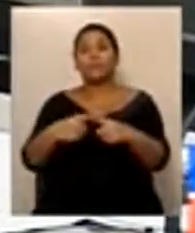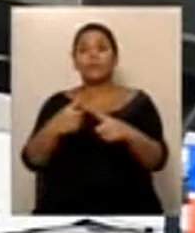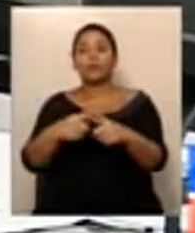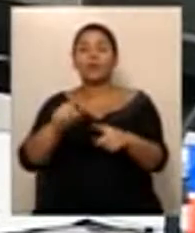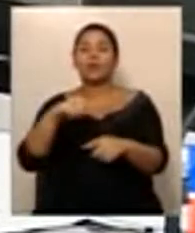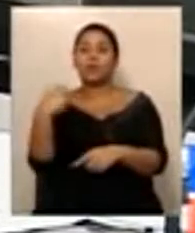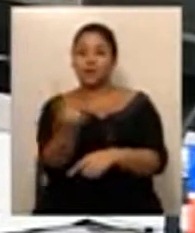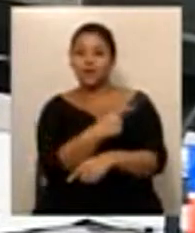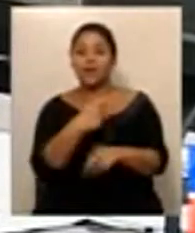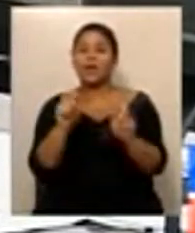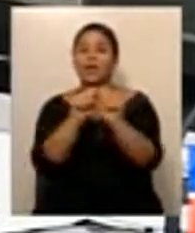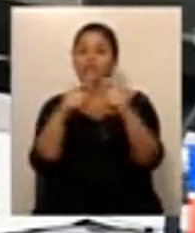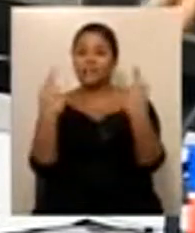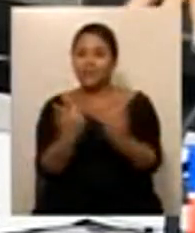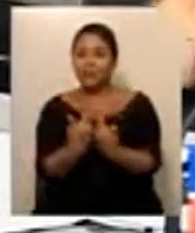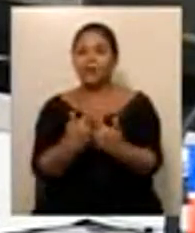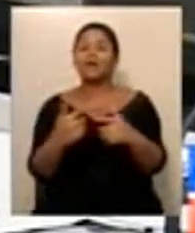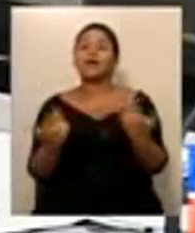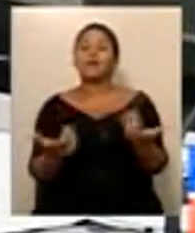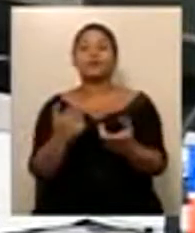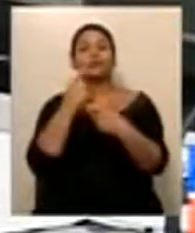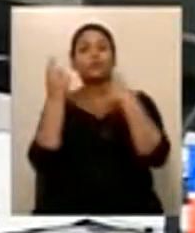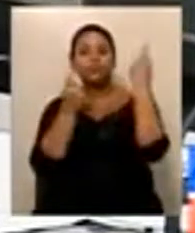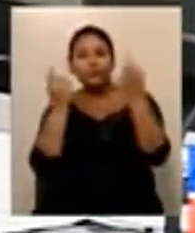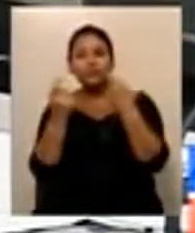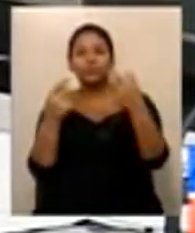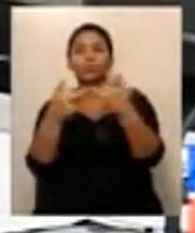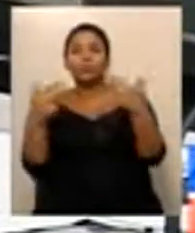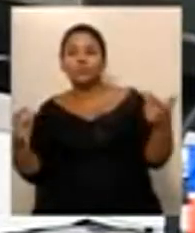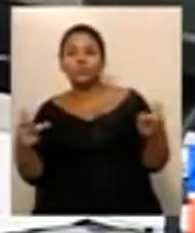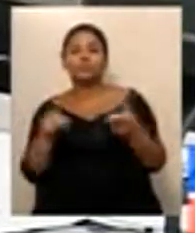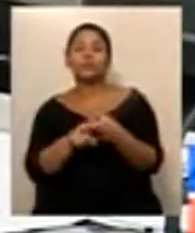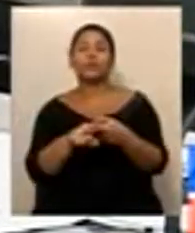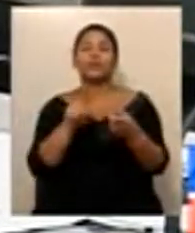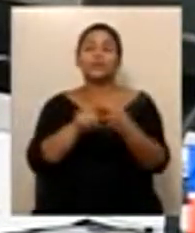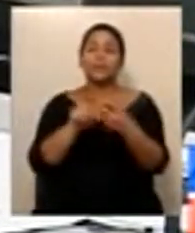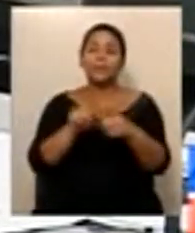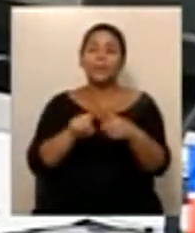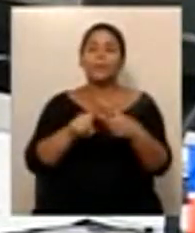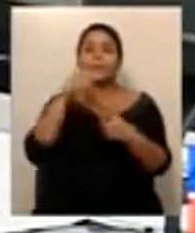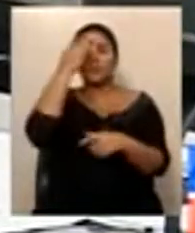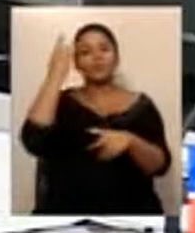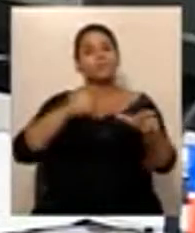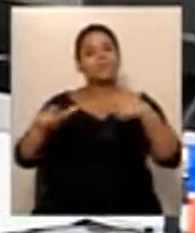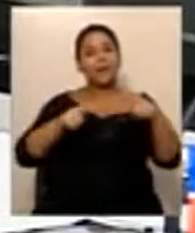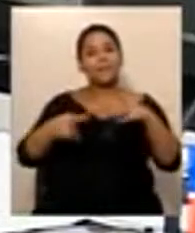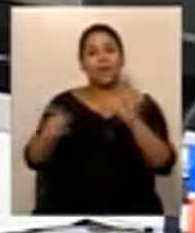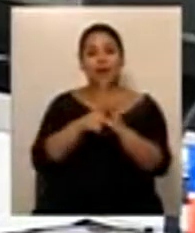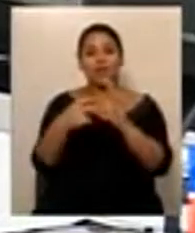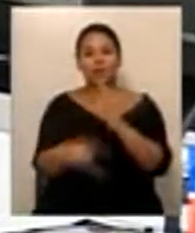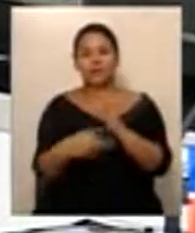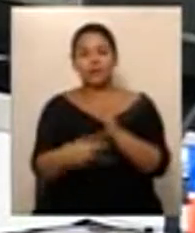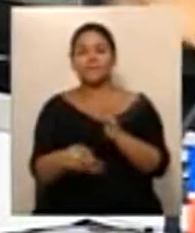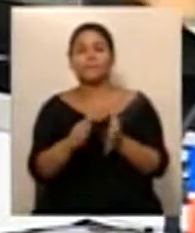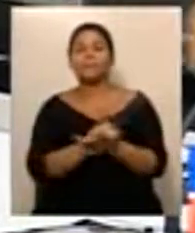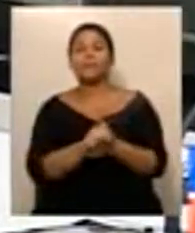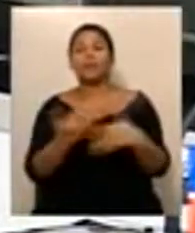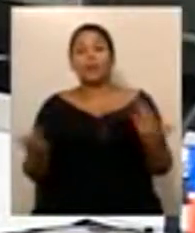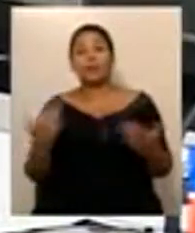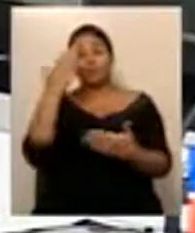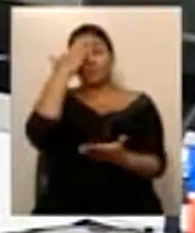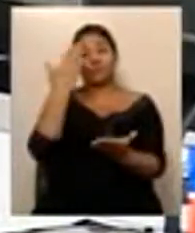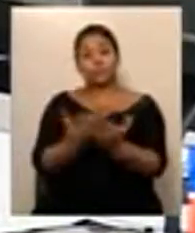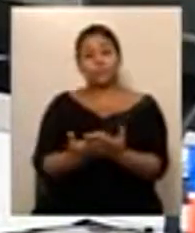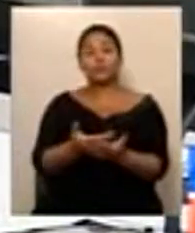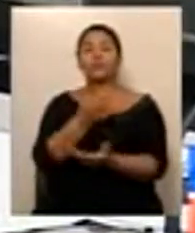casa aqui tem se preocupado, inclusive com os nossos servidores, que eu acredito que vossa excelência deverá logo